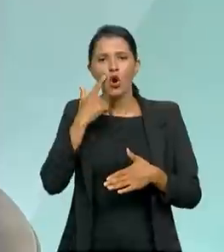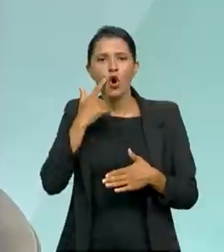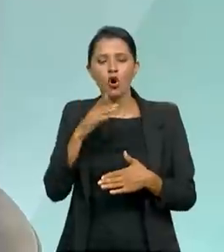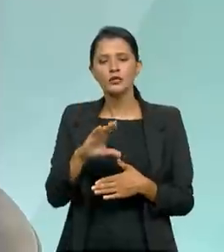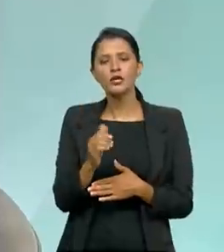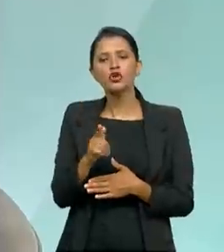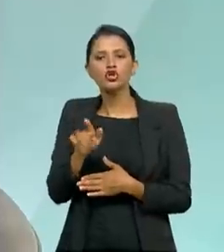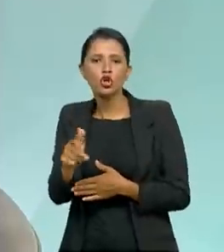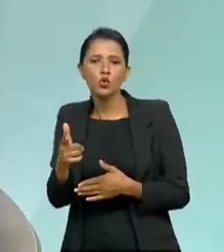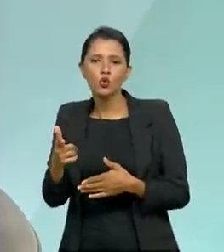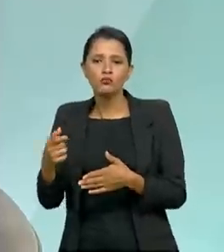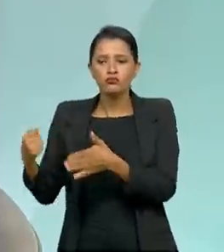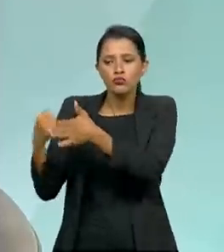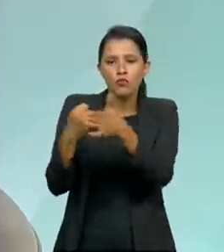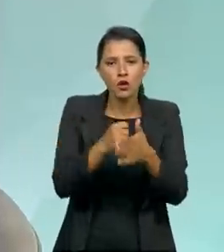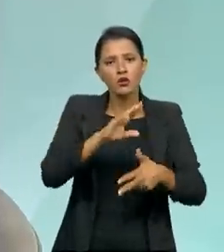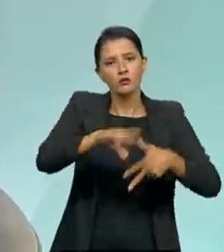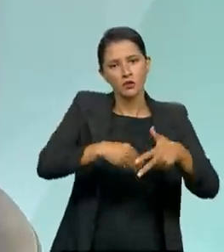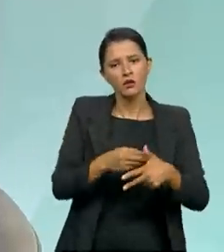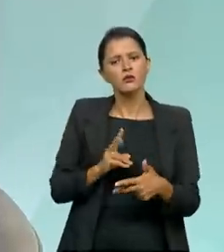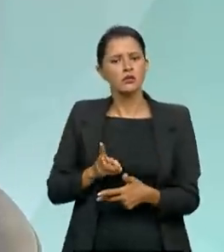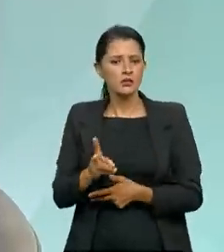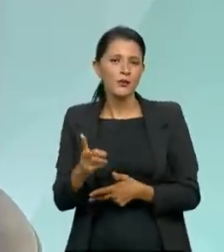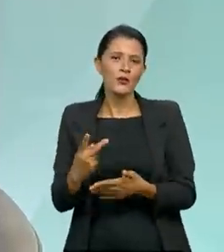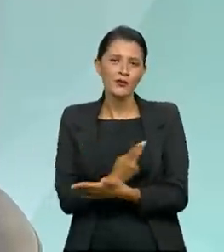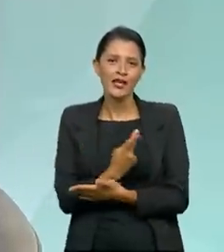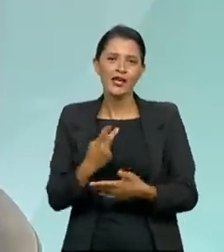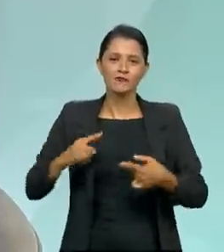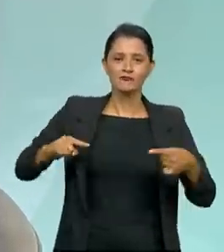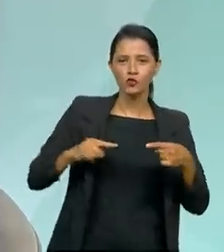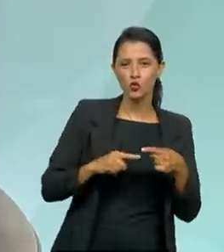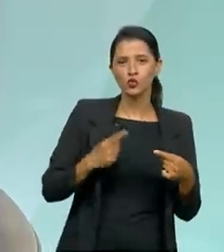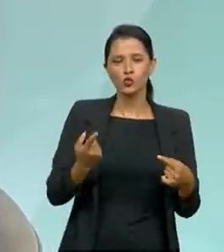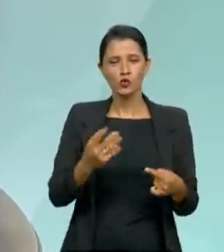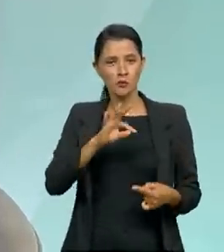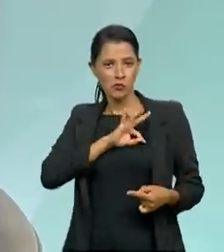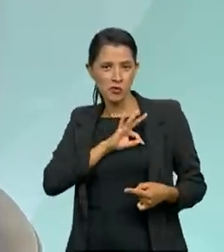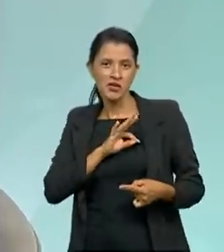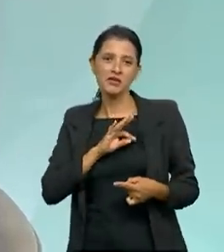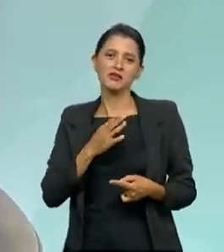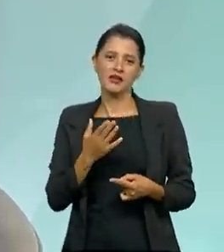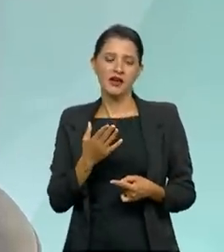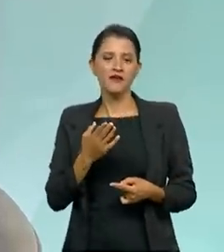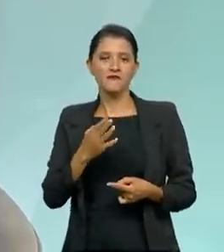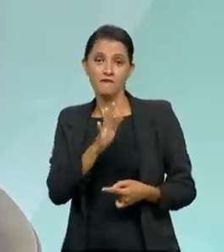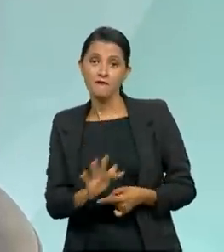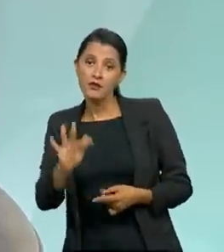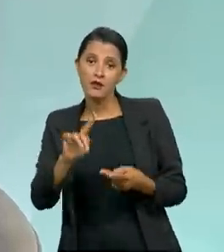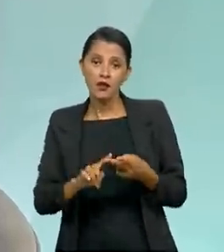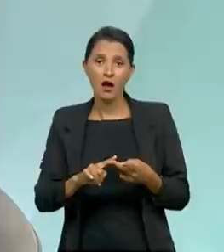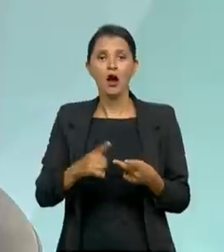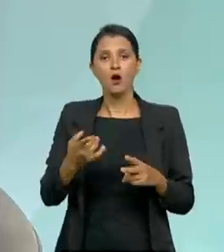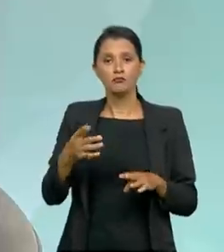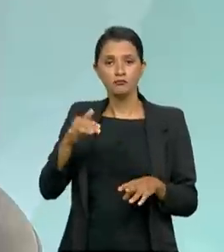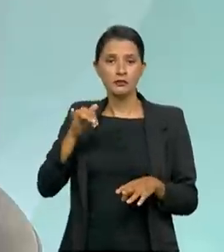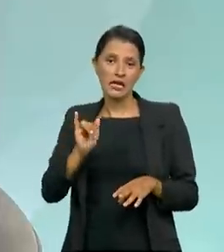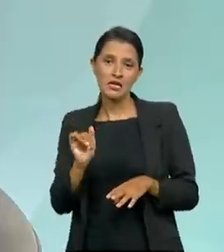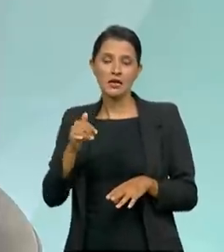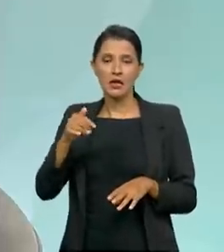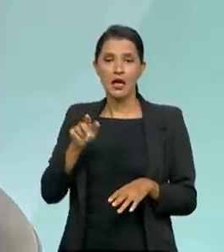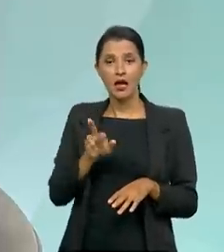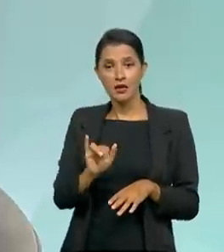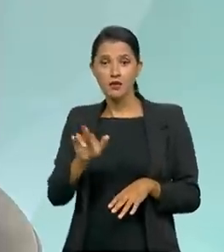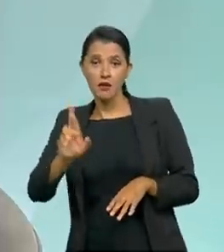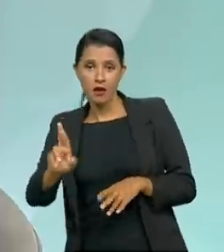combate à corrupção, eles são sempre desencadeados com a Polícia Federal, às vezes a Receita, quando envolve problemas tributários, o Ministério Público.